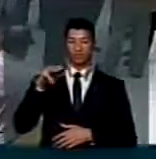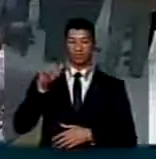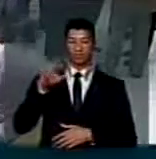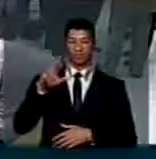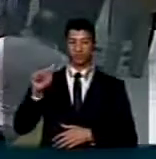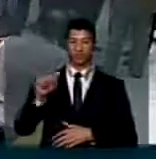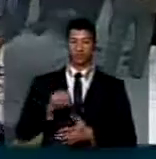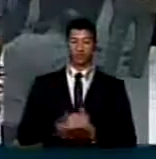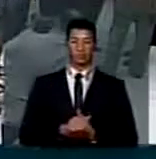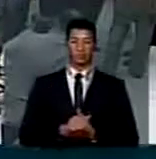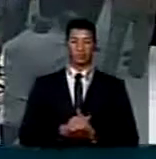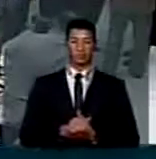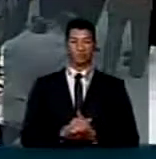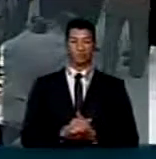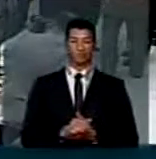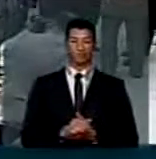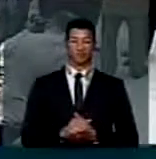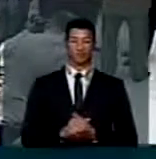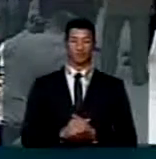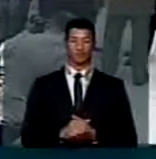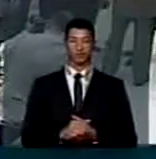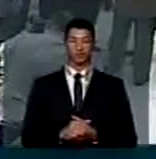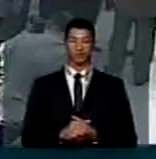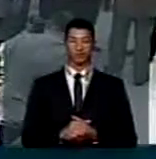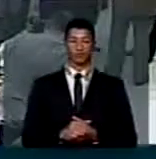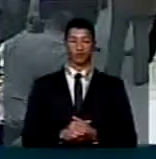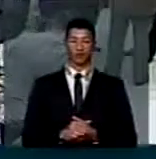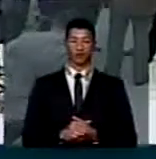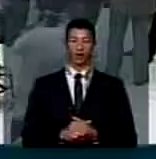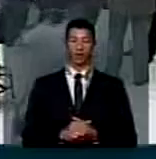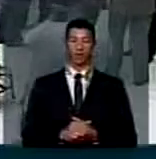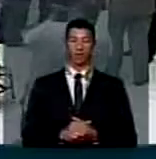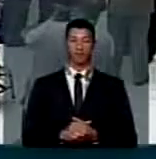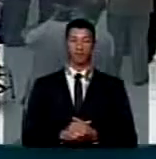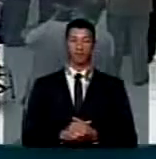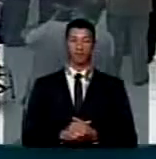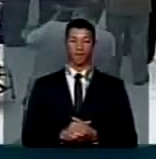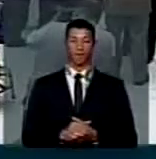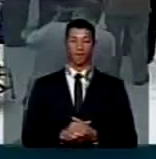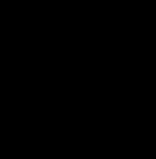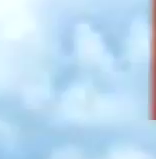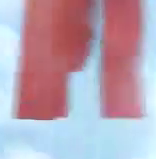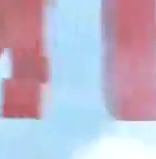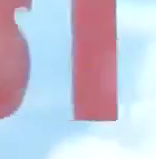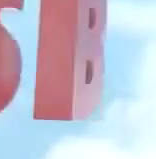tem igual a excelência a palavra. Deputado Mara Gabriles votou partido.